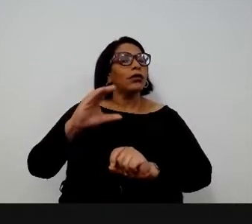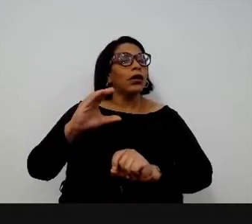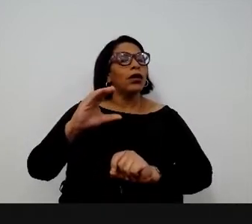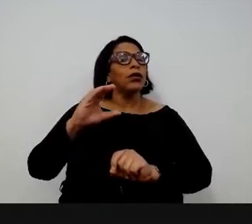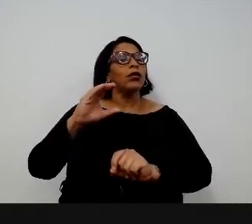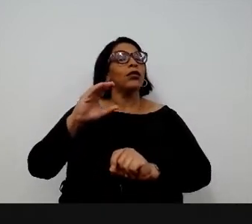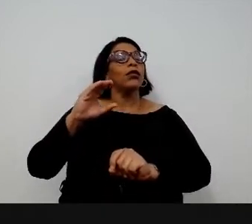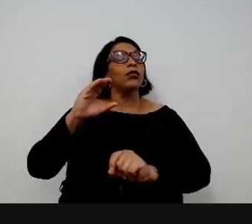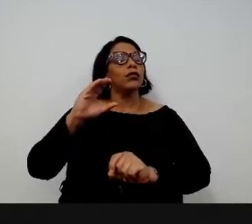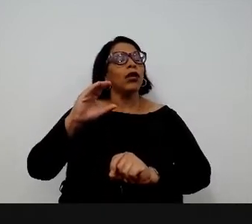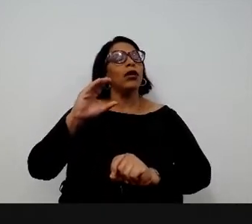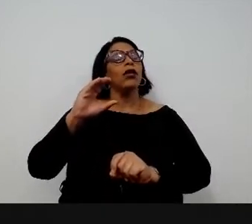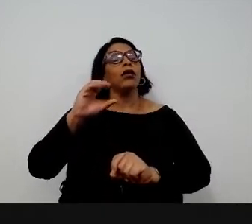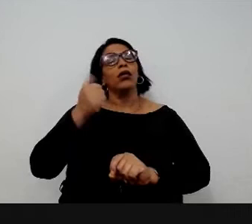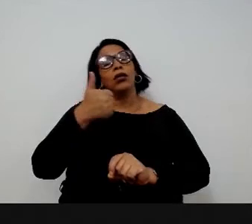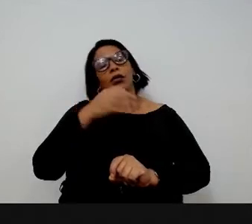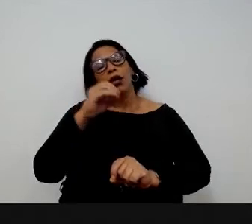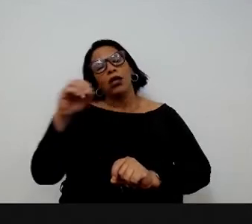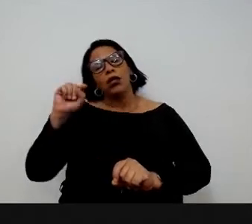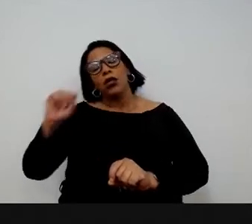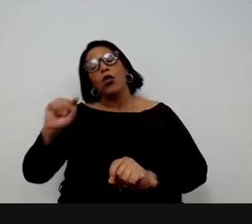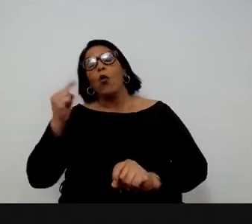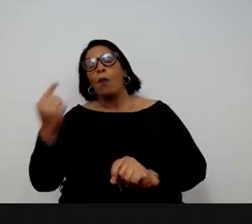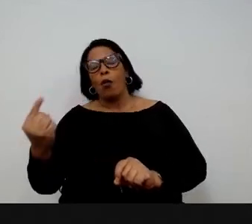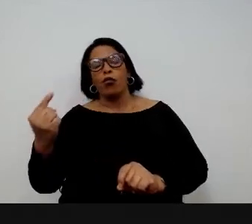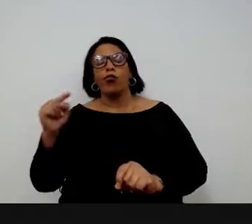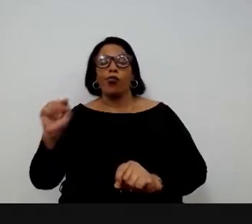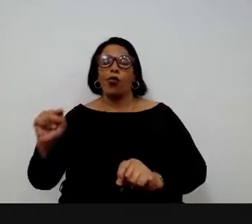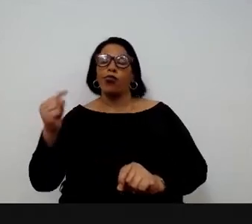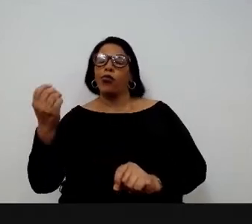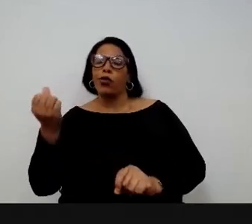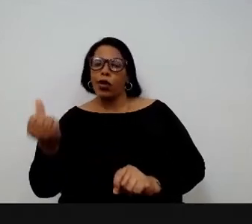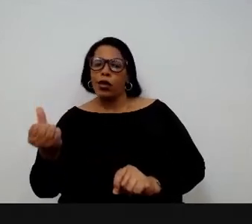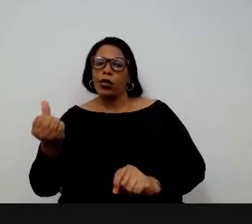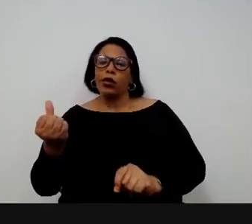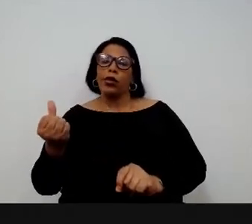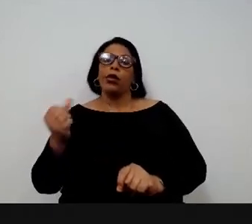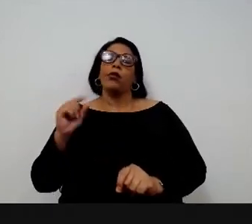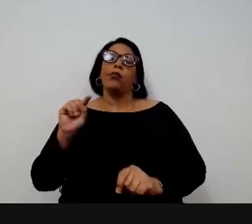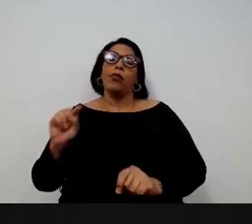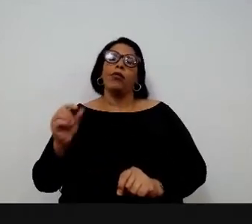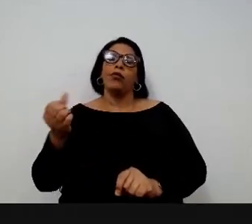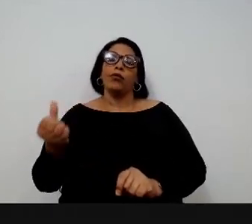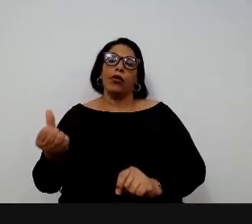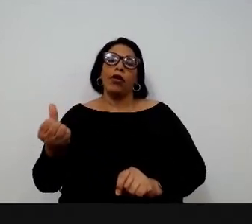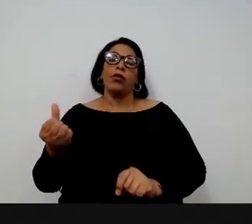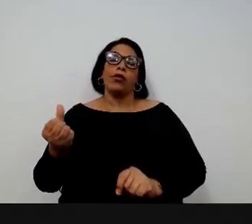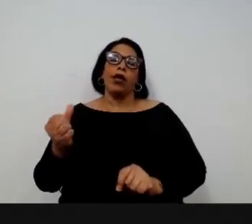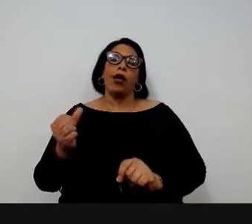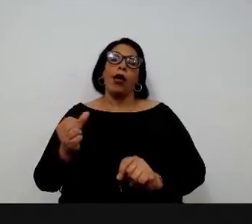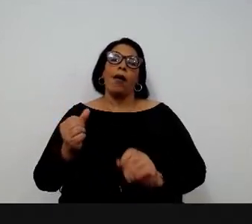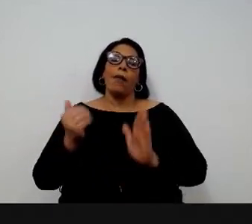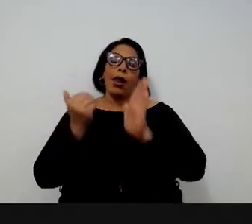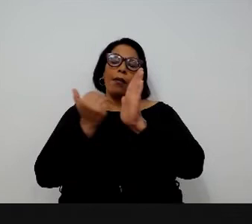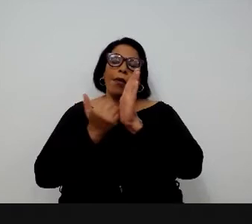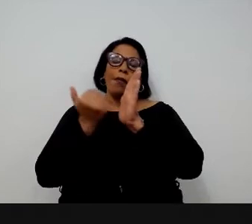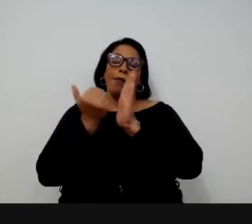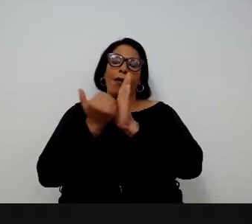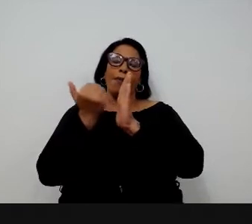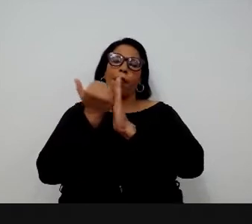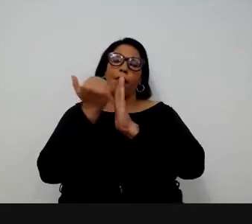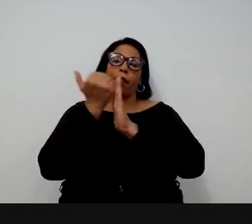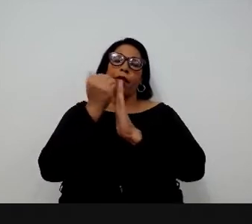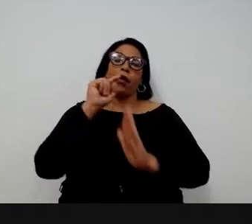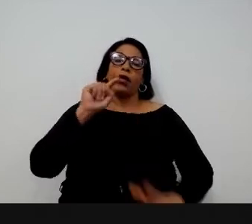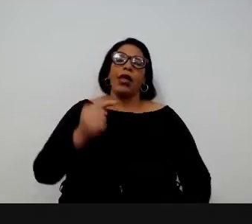ser 101.1, 2, 3, 4, 5, 6. Depois do ponto, era a hierarquia. Antes do ponto, aquele